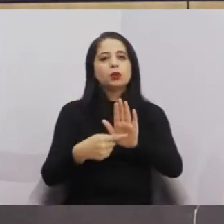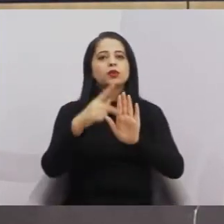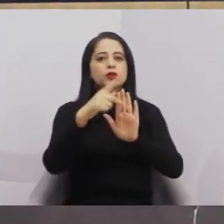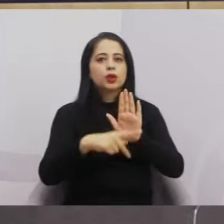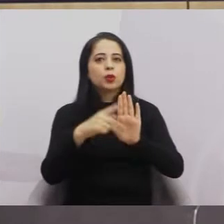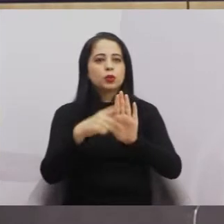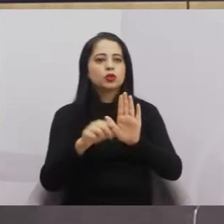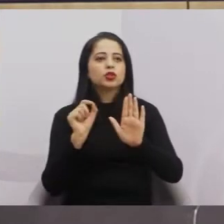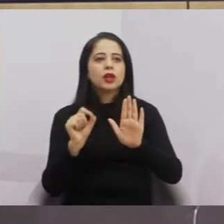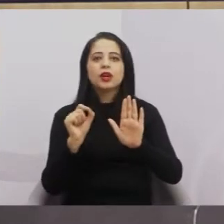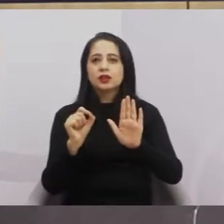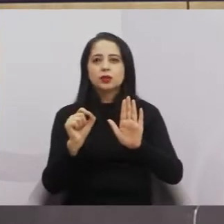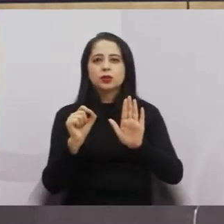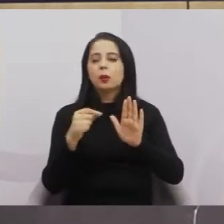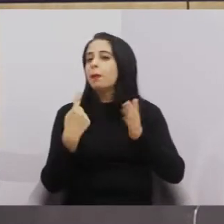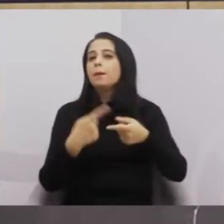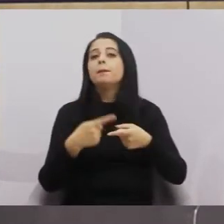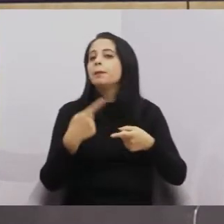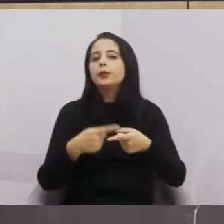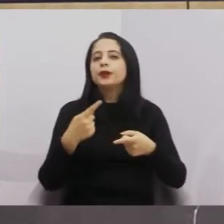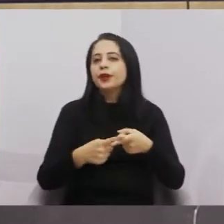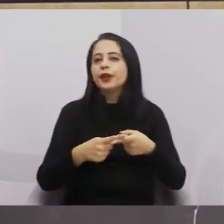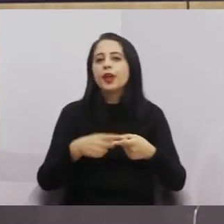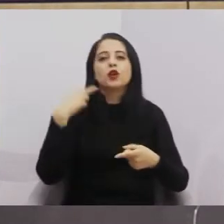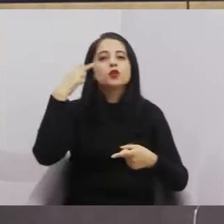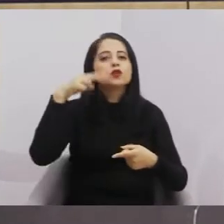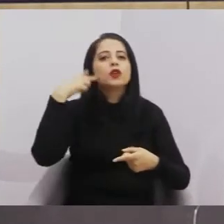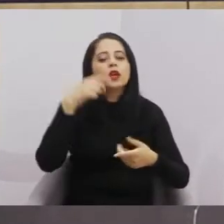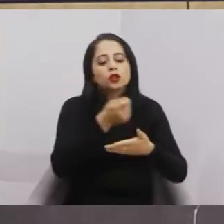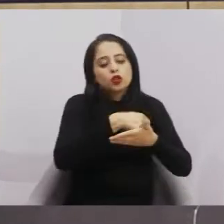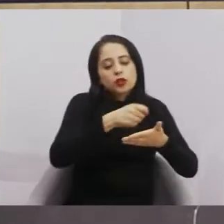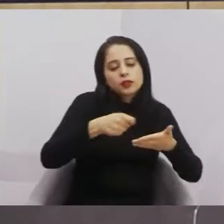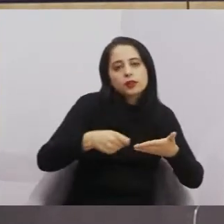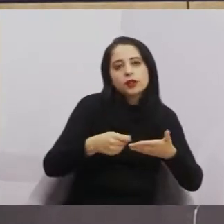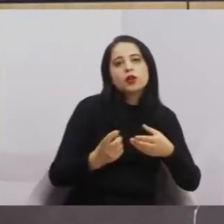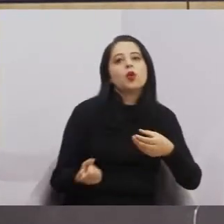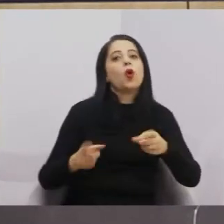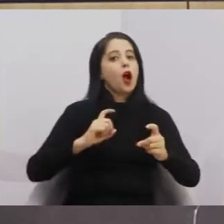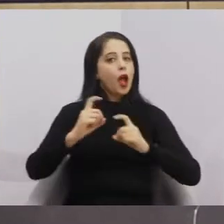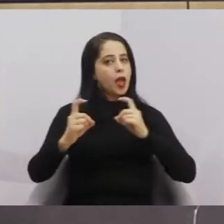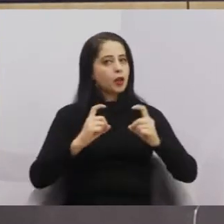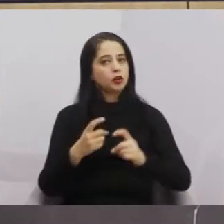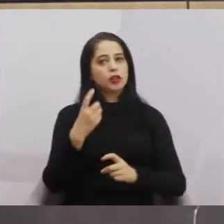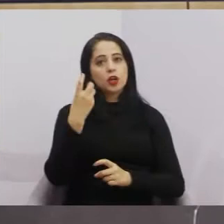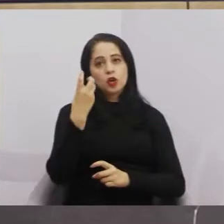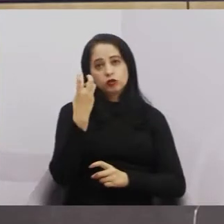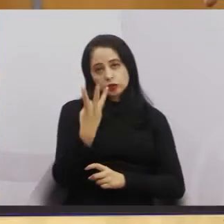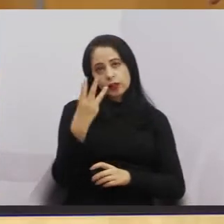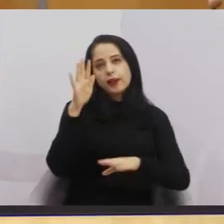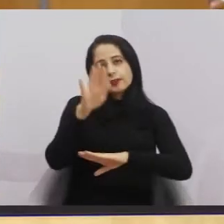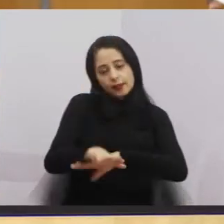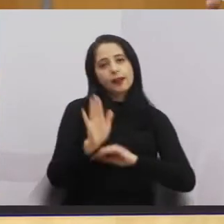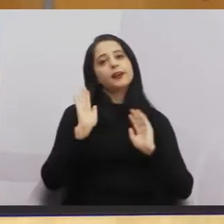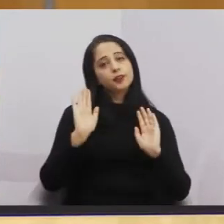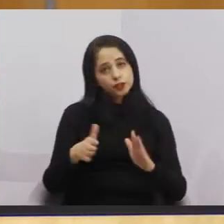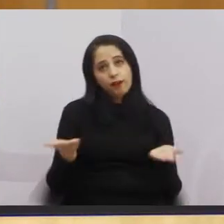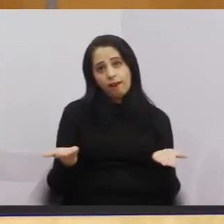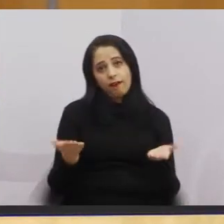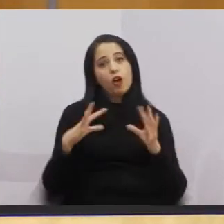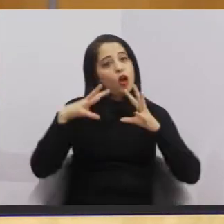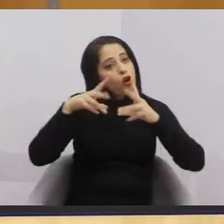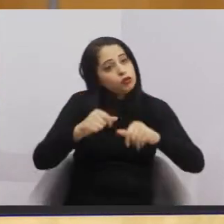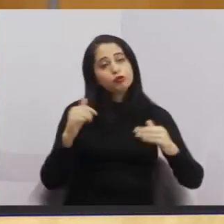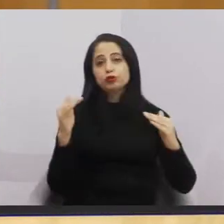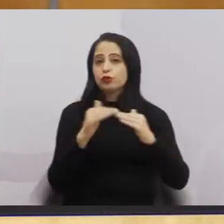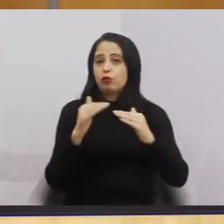todos os vereadores assinou para as 15 horas, está aqui a assinatura de menos Rodrigo Salomão e vereador Flavinho. Todos os vereadores concordaram às 15 horas, então está aqui,